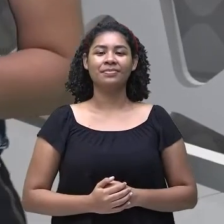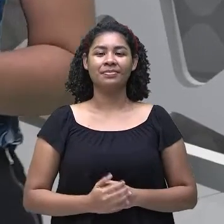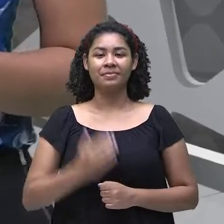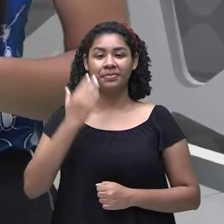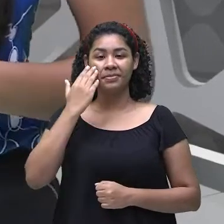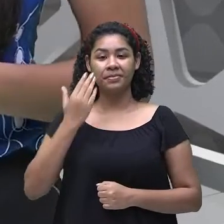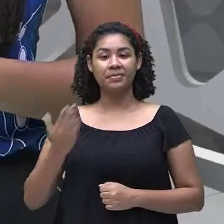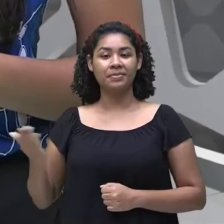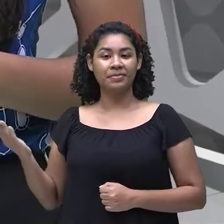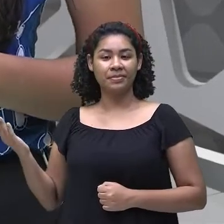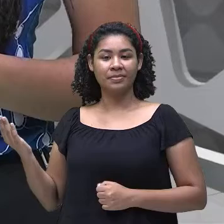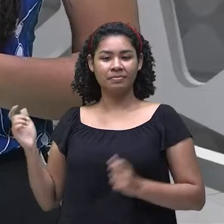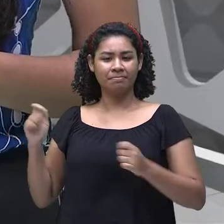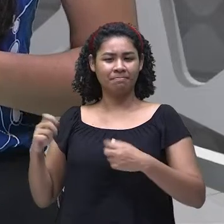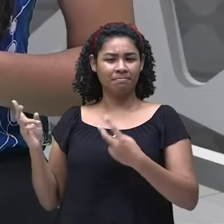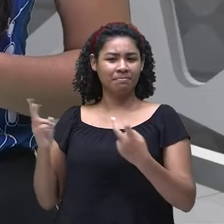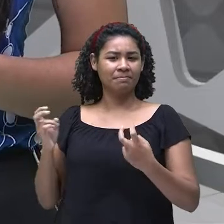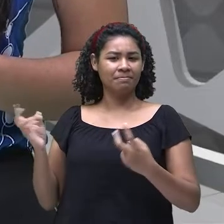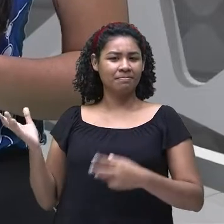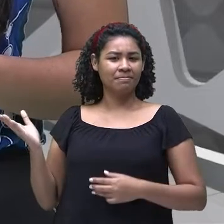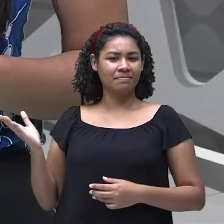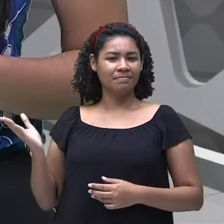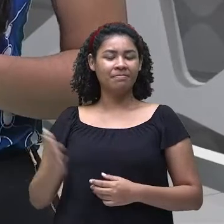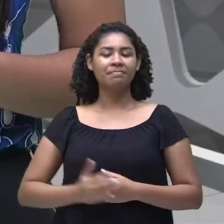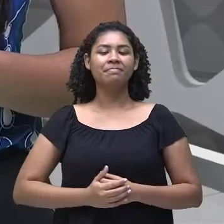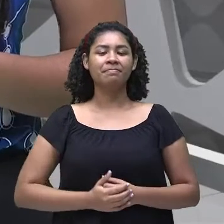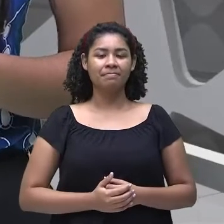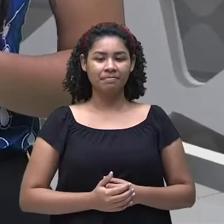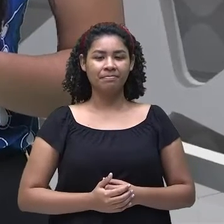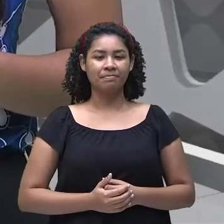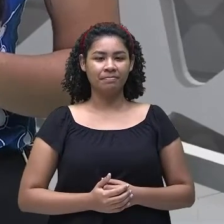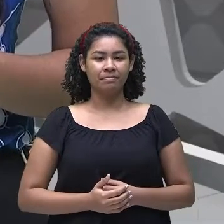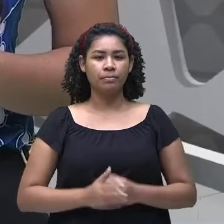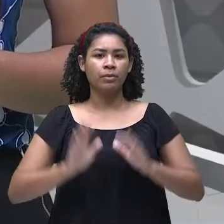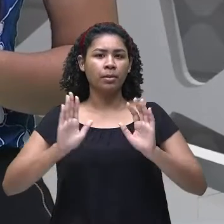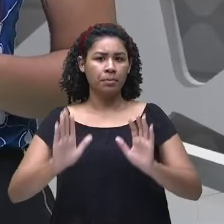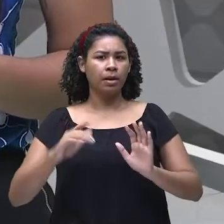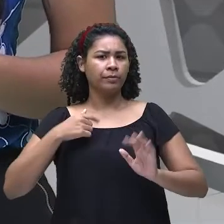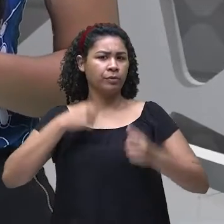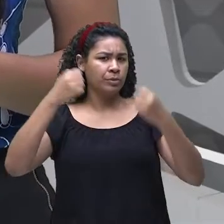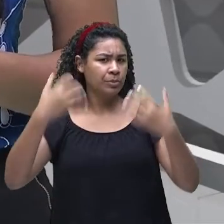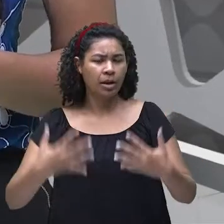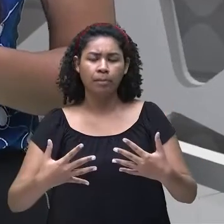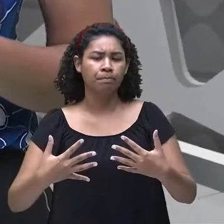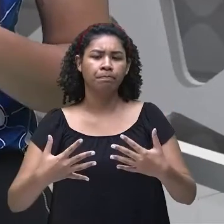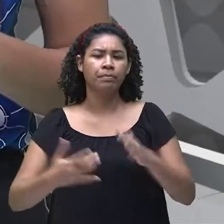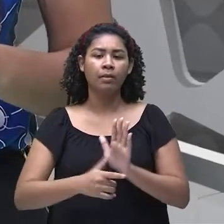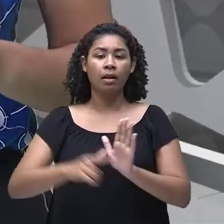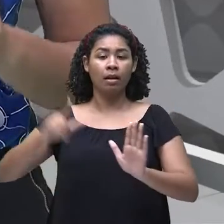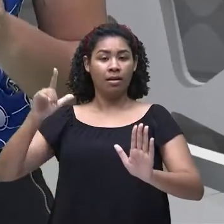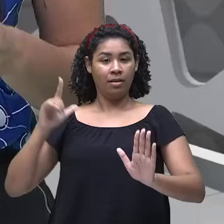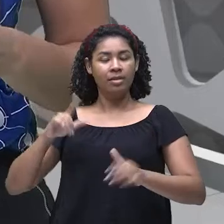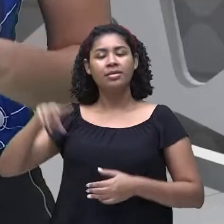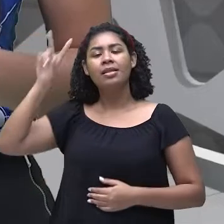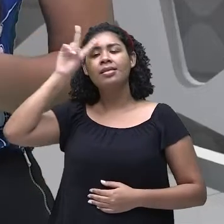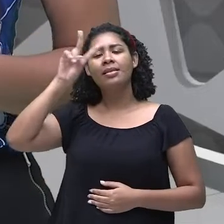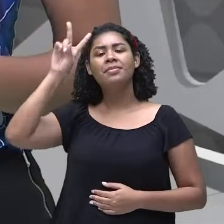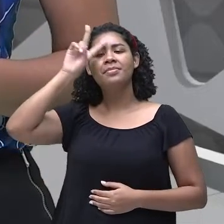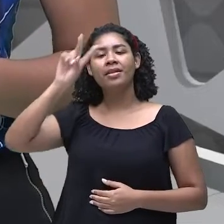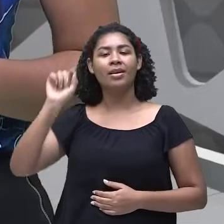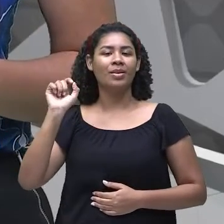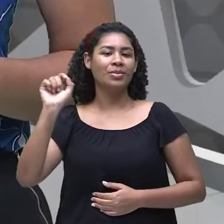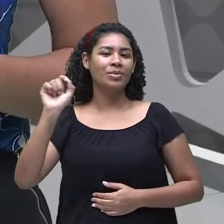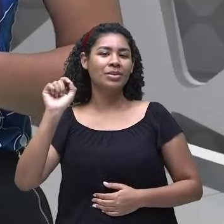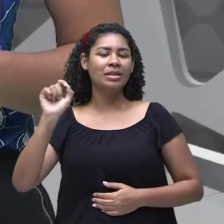Olha aqui. Aqui vocês podem ver, né? Antes da gente falar dele, a gente vai só relembrar um pouquinho aí